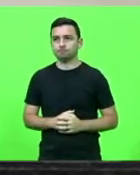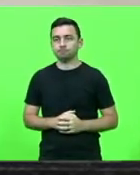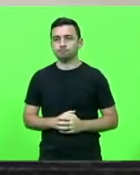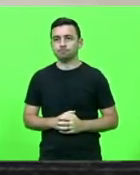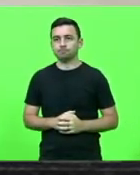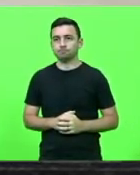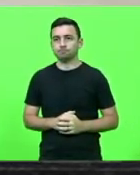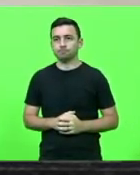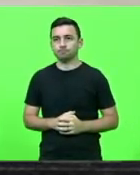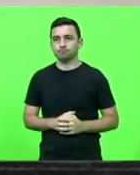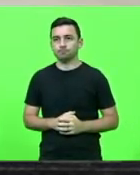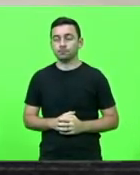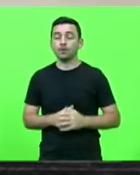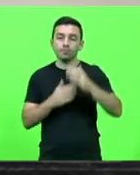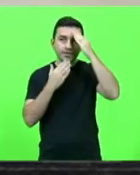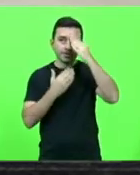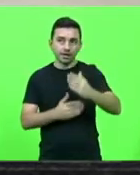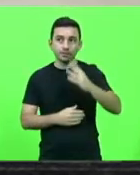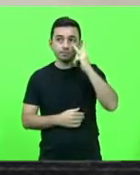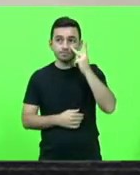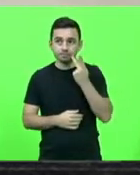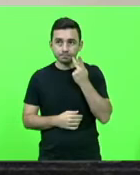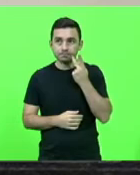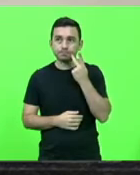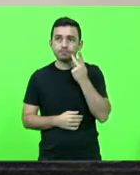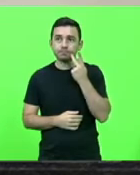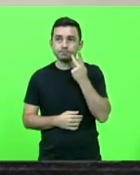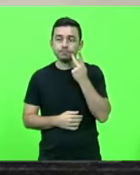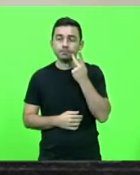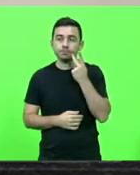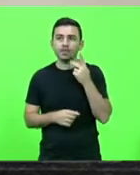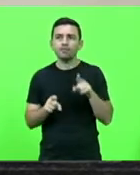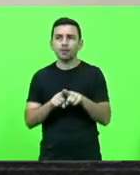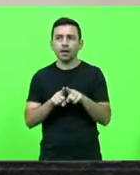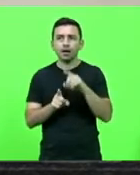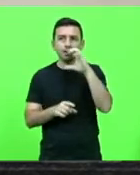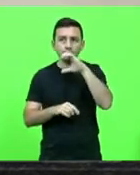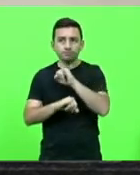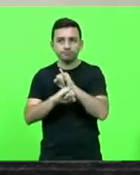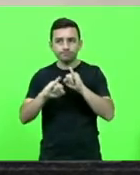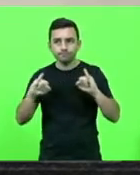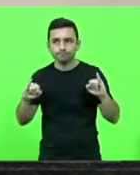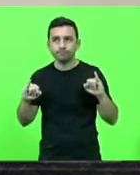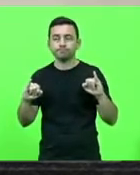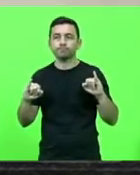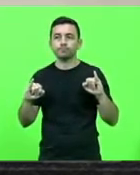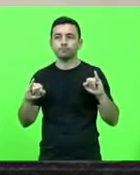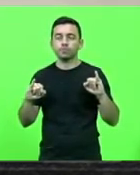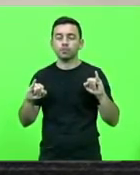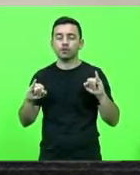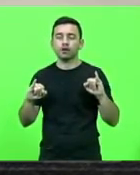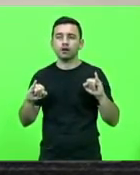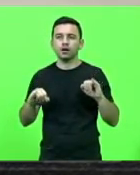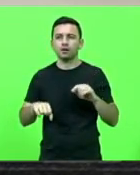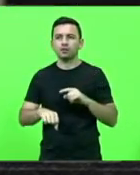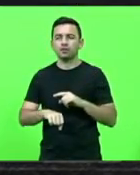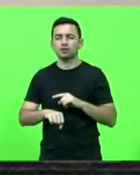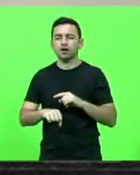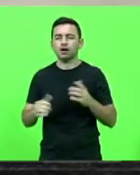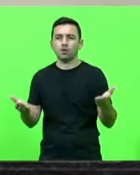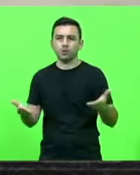deputado Celso Zuck ainda nas breves comunicações com a palavra o deputado